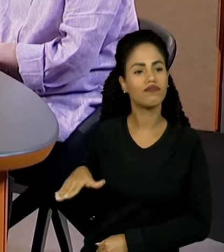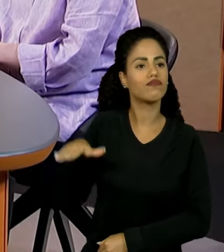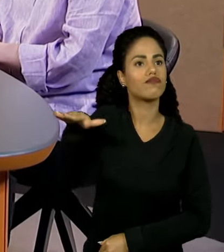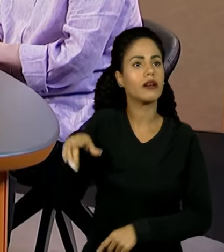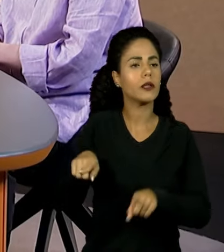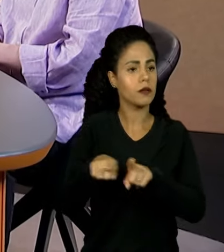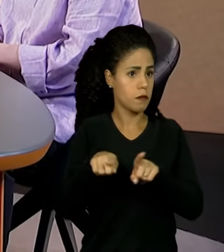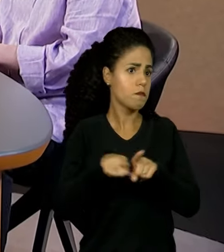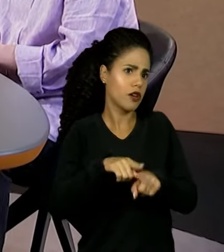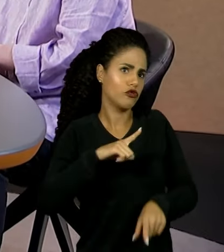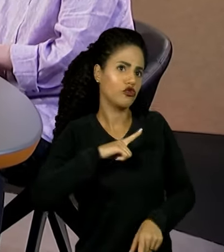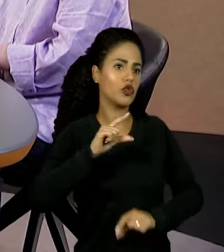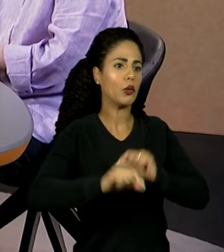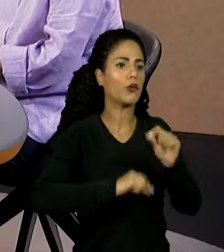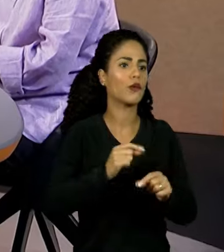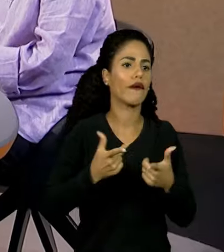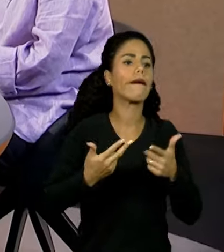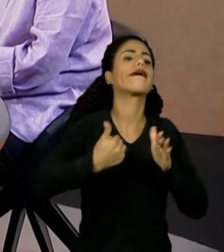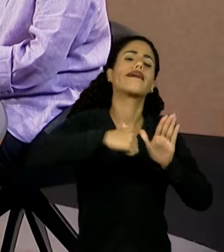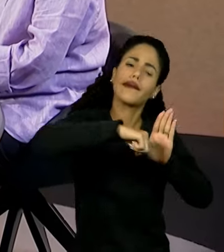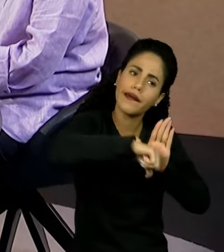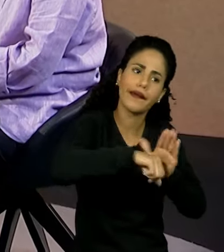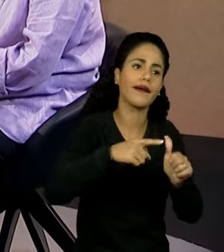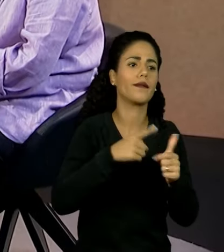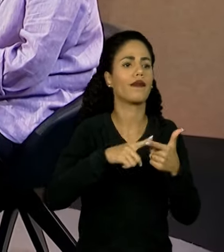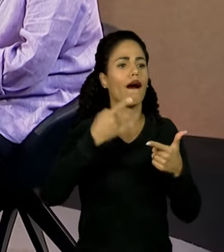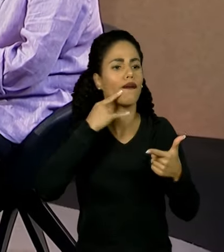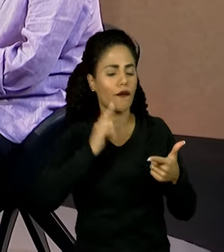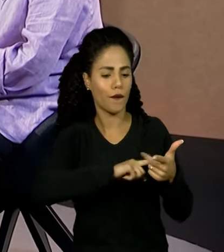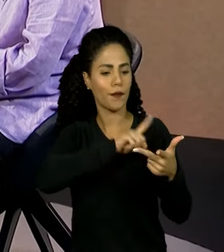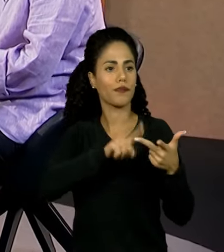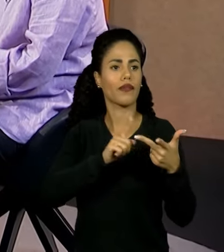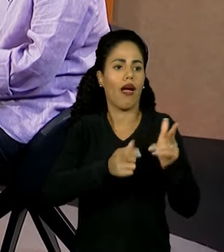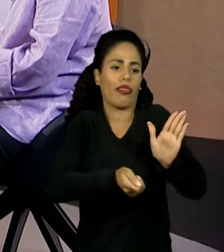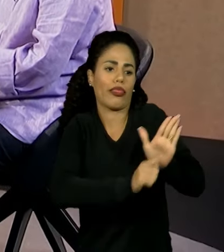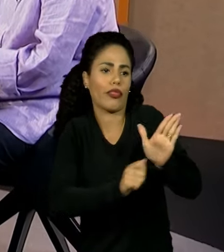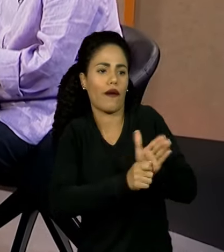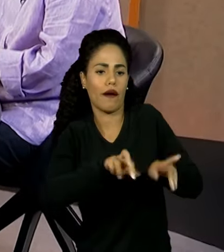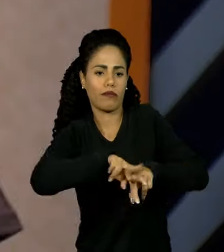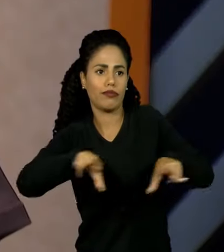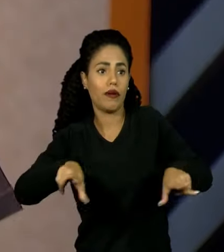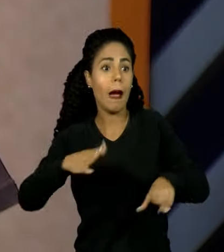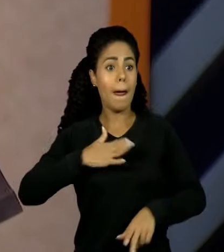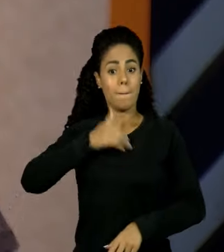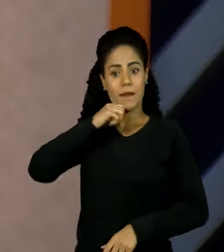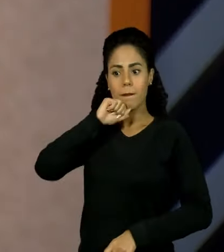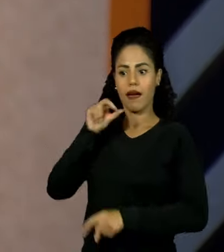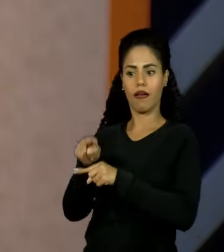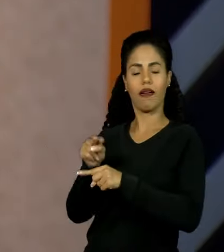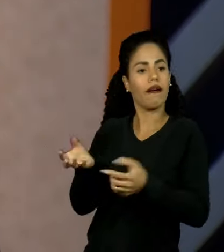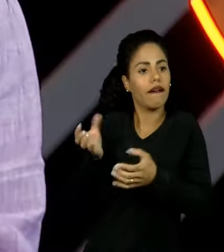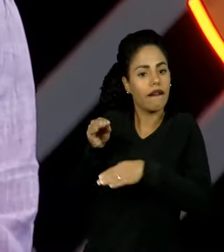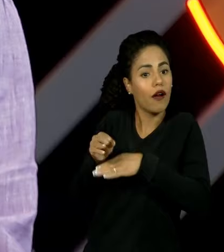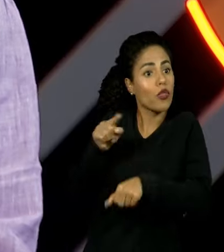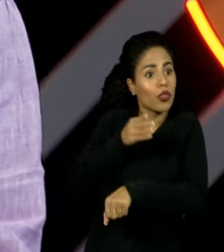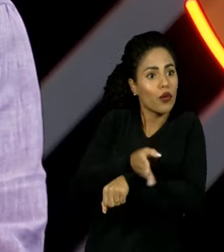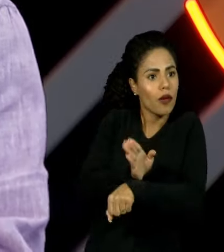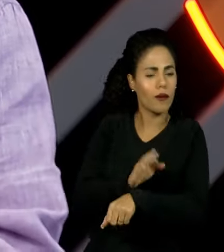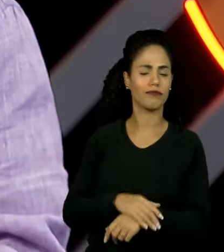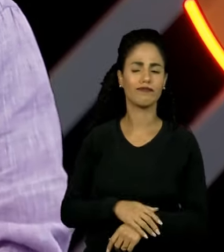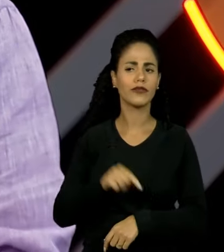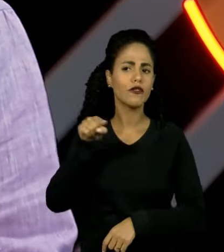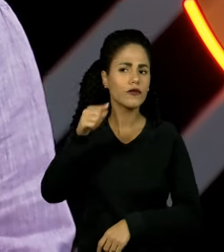também se tinha, né? A marginalidade, o álcool, a droga. Era um cuidado que ela tinha, né? E de onde veio o seu